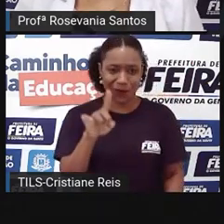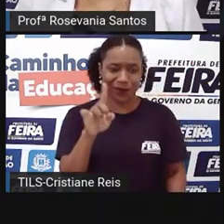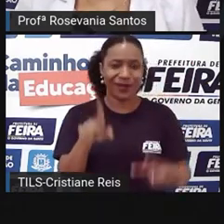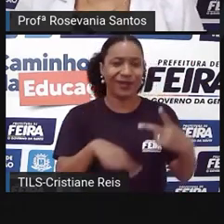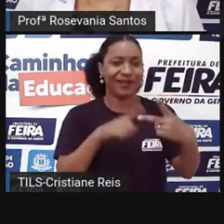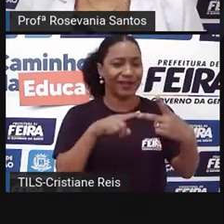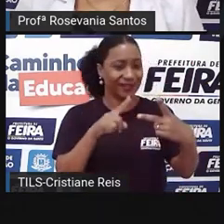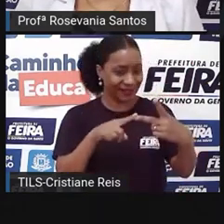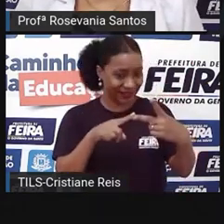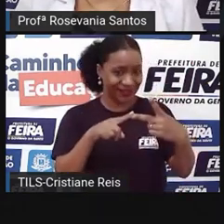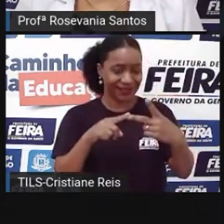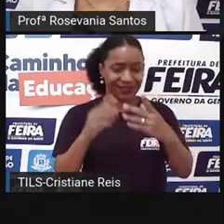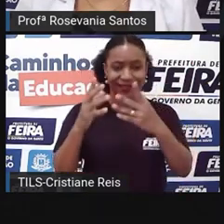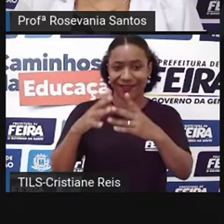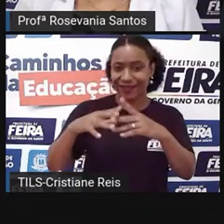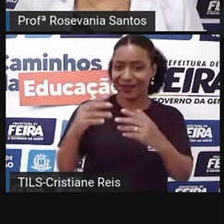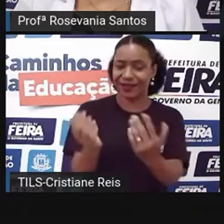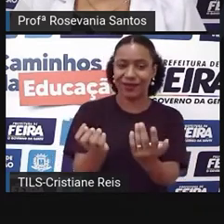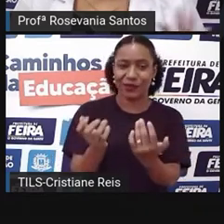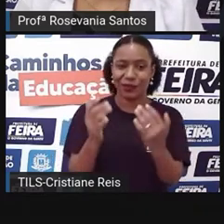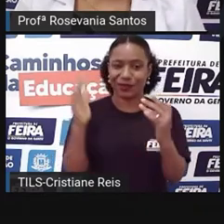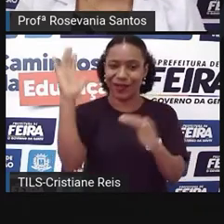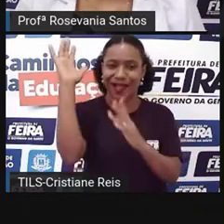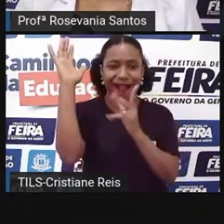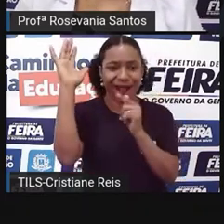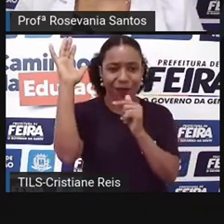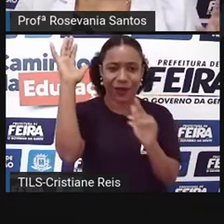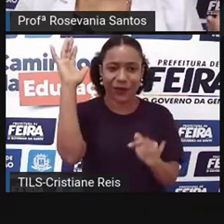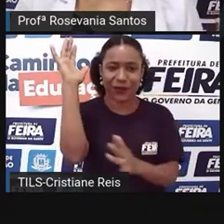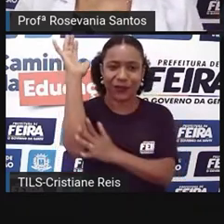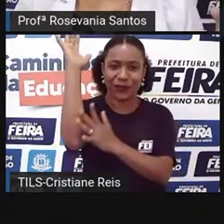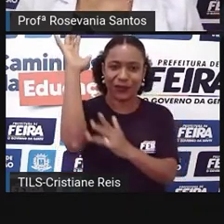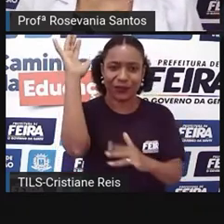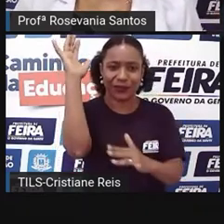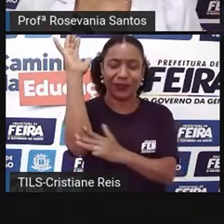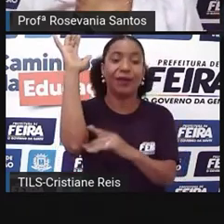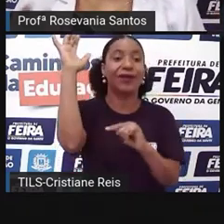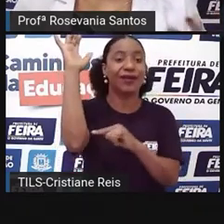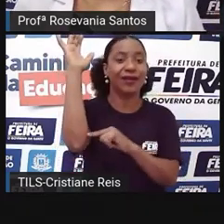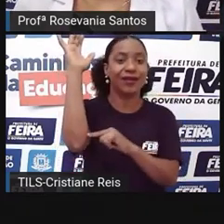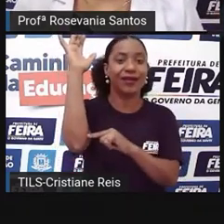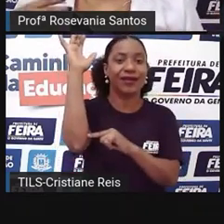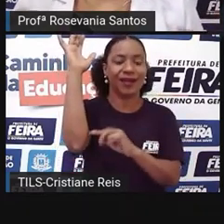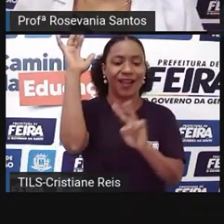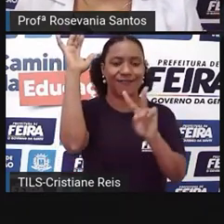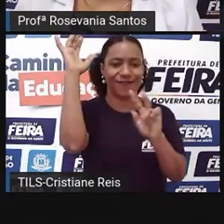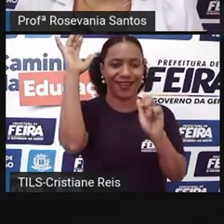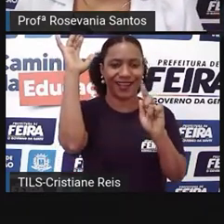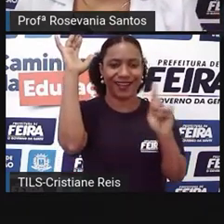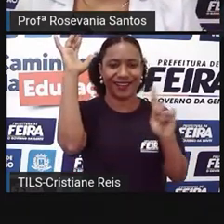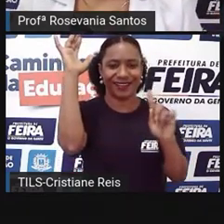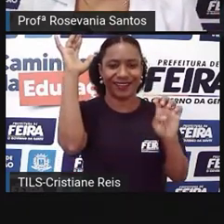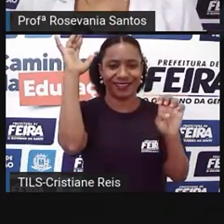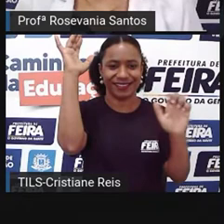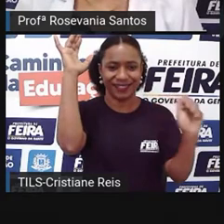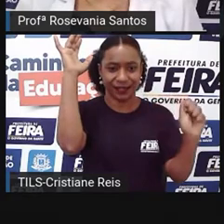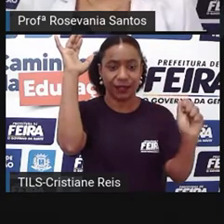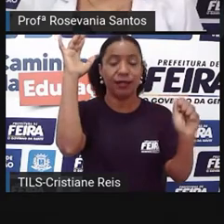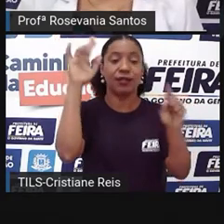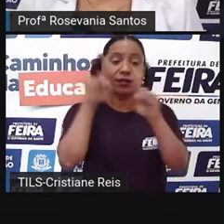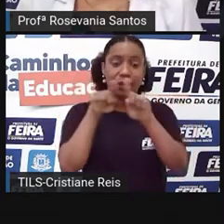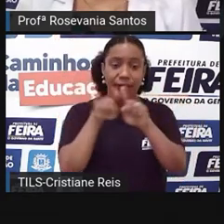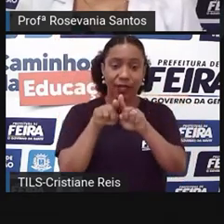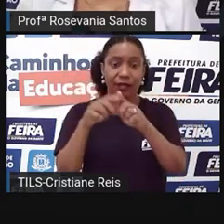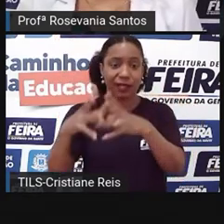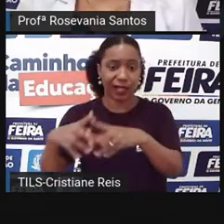e a mata de terra firme, que é aquela que não vai inundar época nenhuma. E aqui,